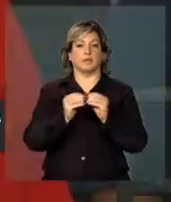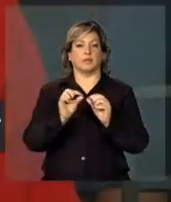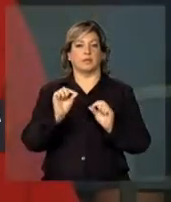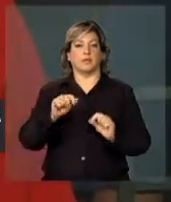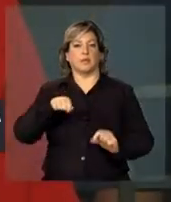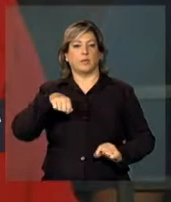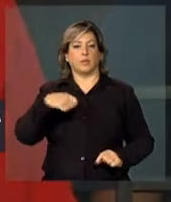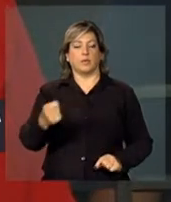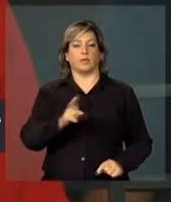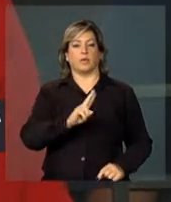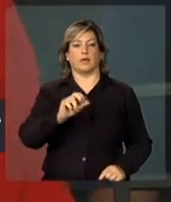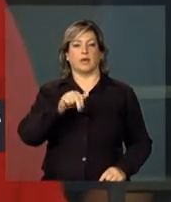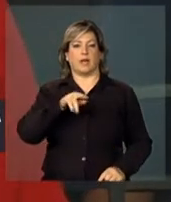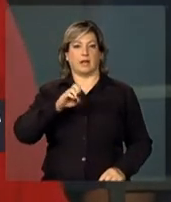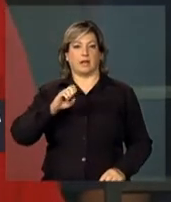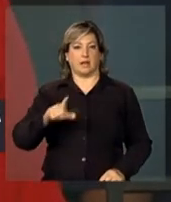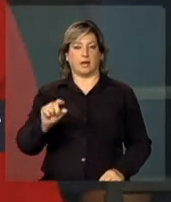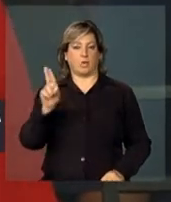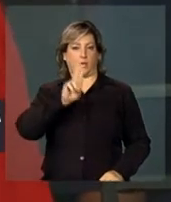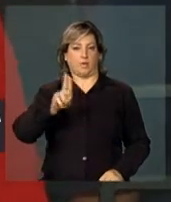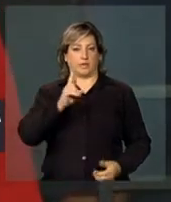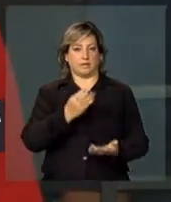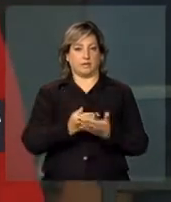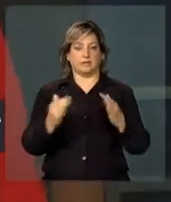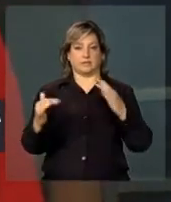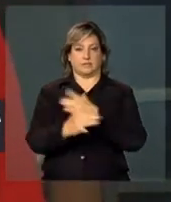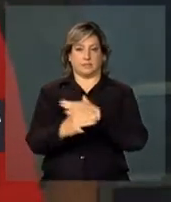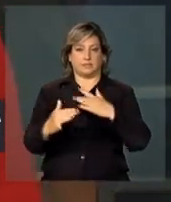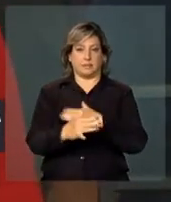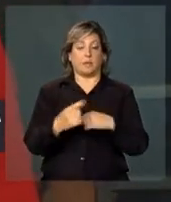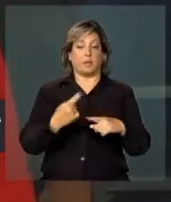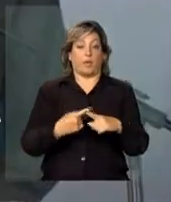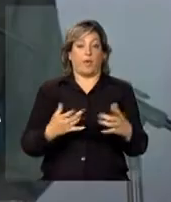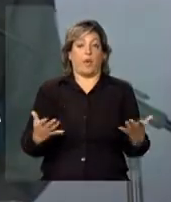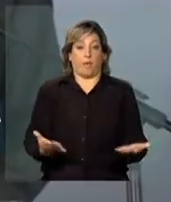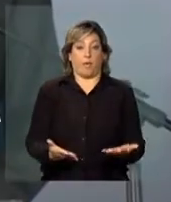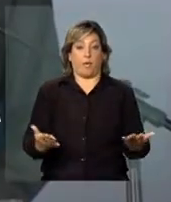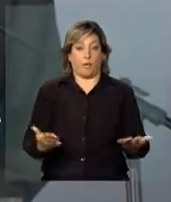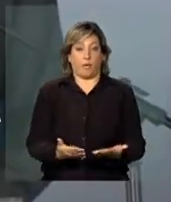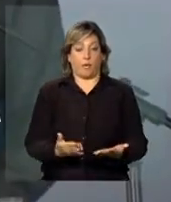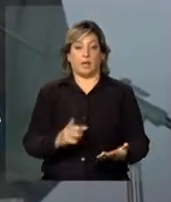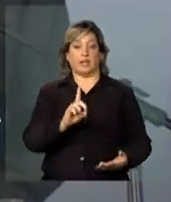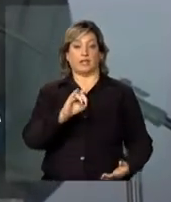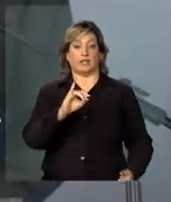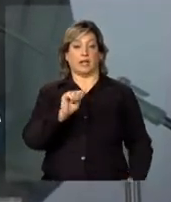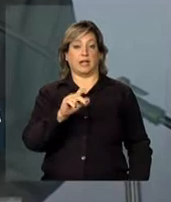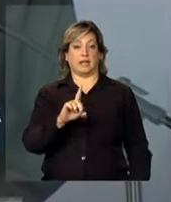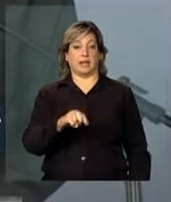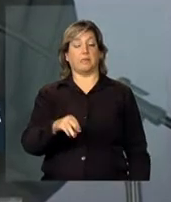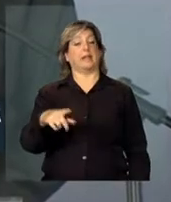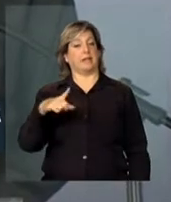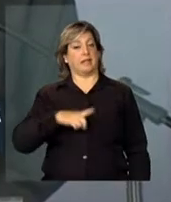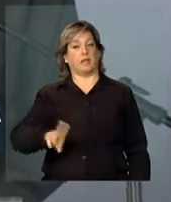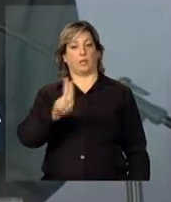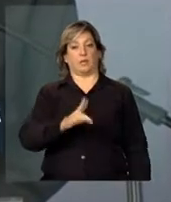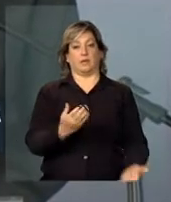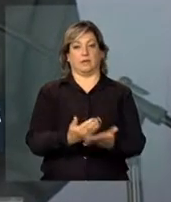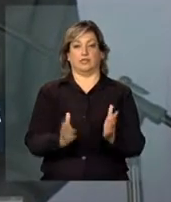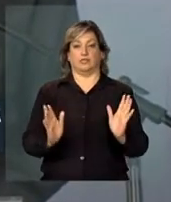Anel Universitário Metropolitano, porque agora Diadema tem a sua universidade,